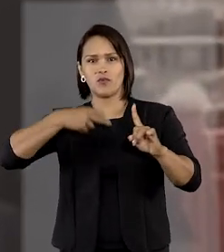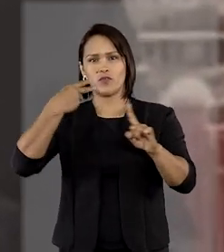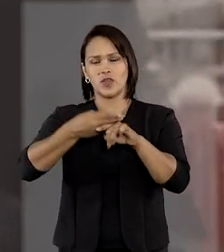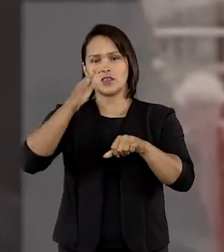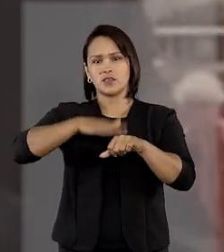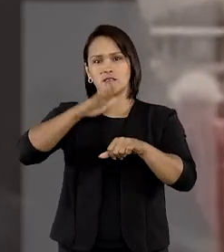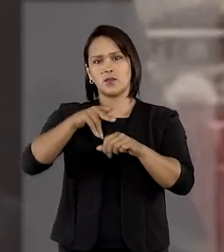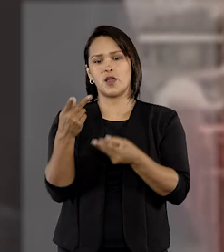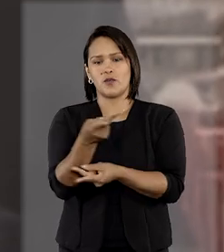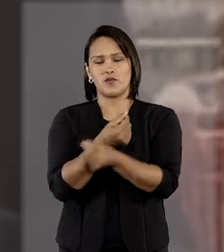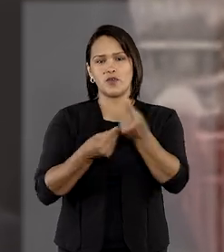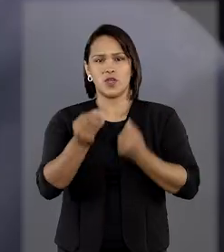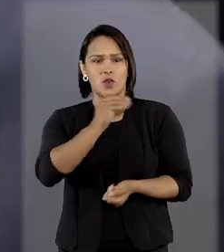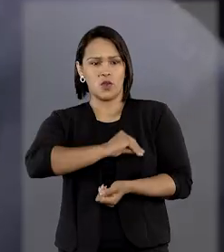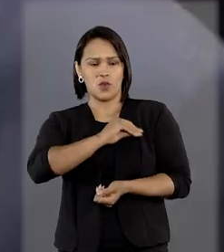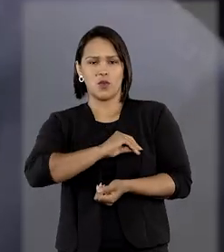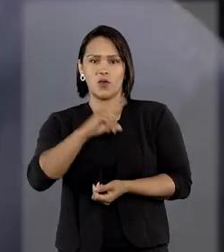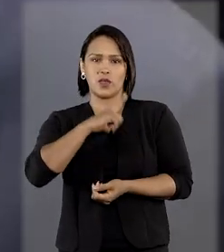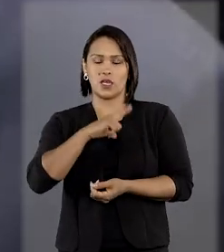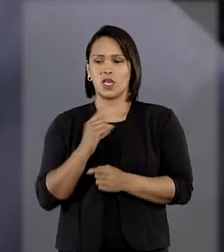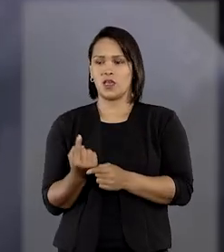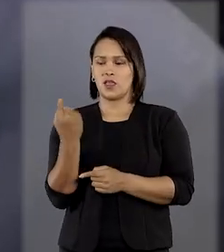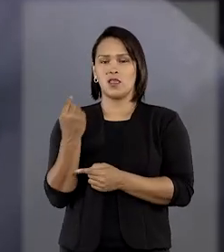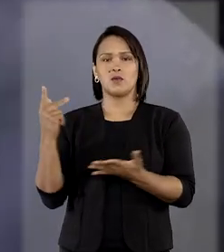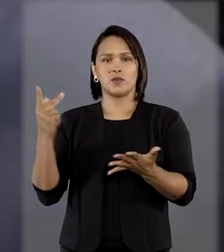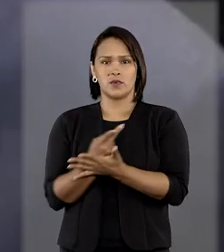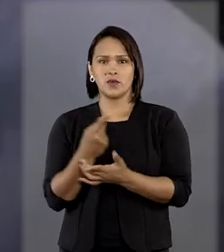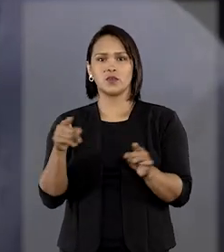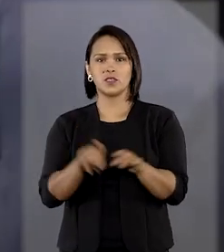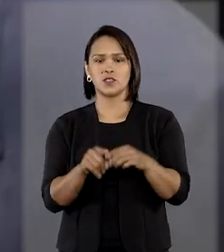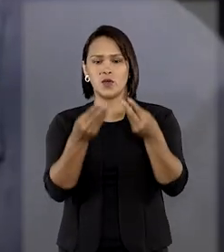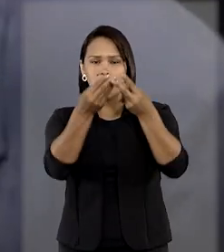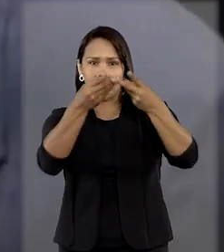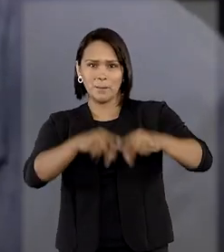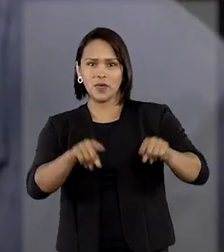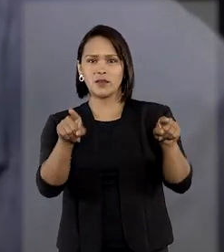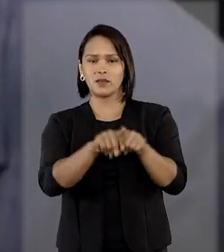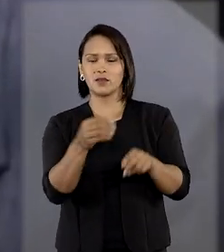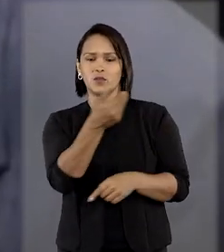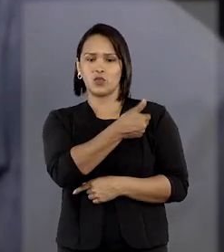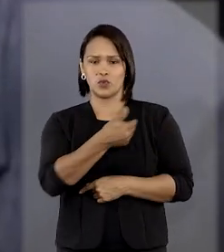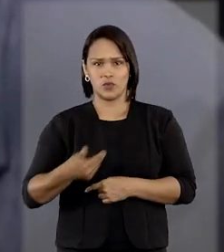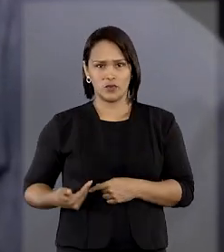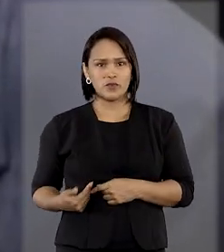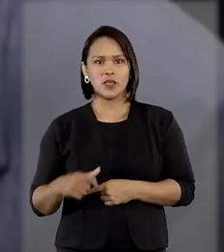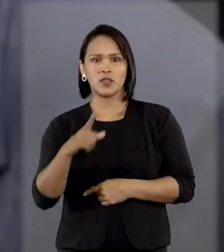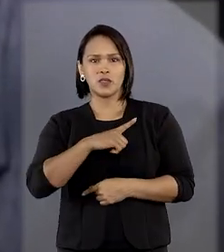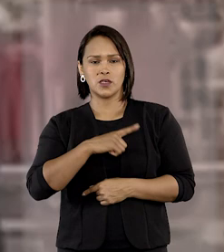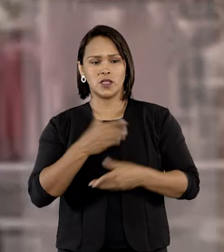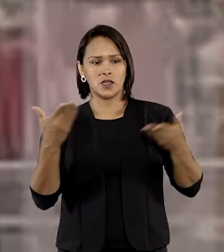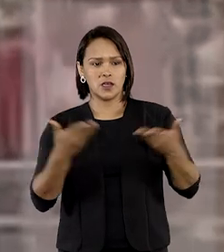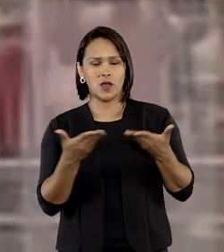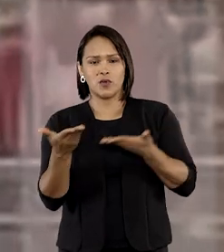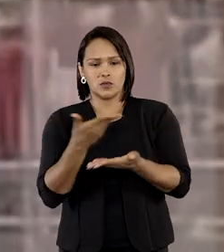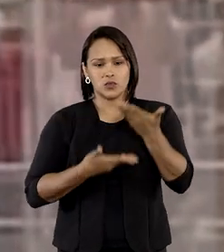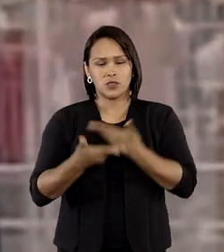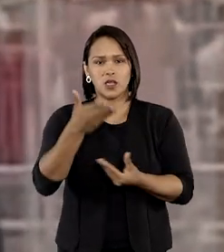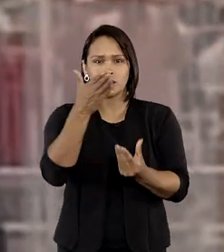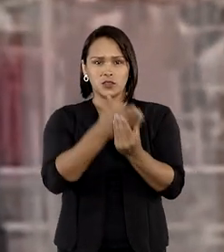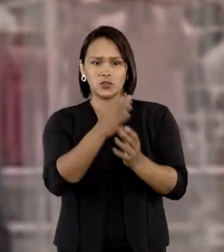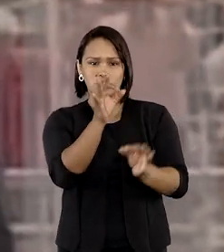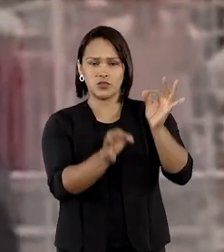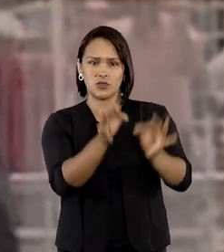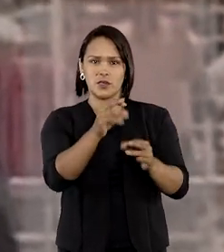que recebia na época dos fatos, a perda do cargo eventualmente exercido no momento do trânsito em julgado da condenação e a